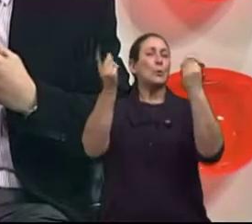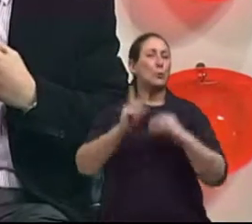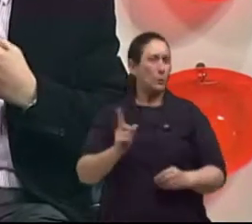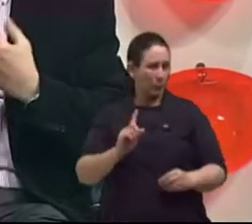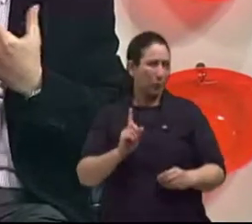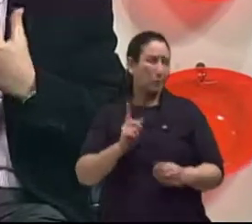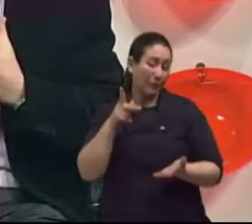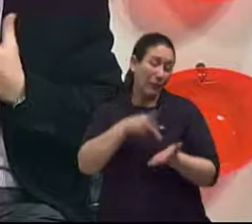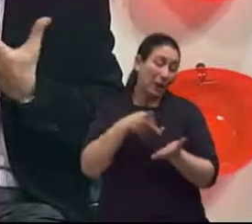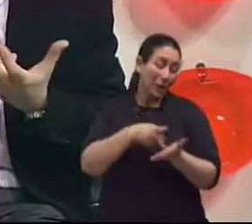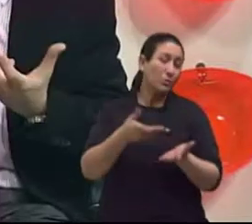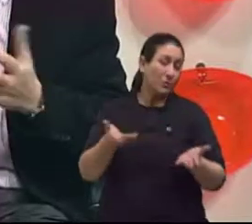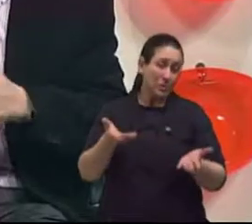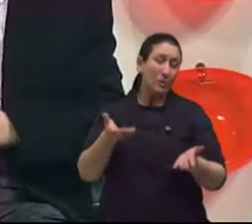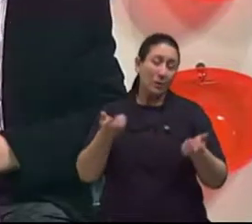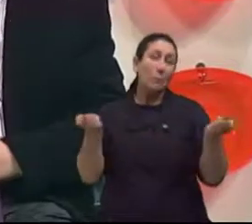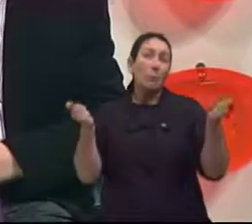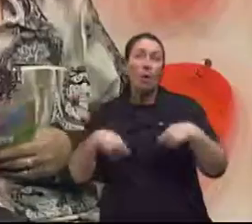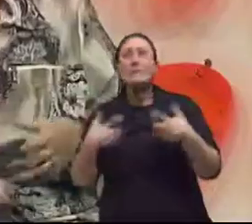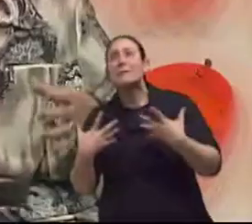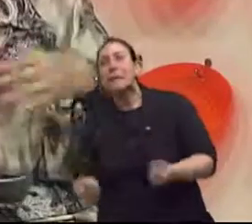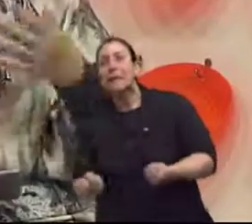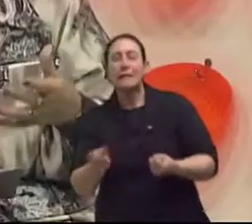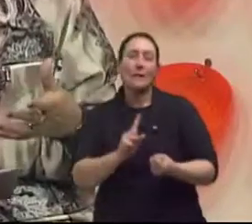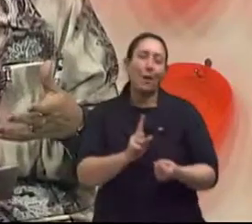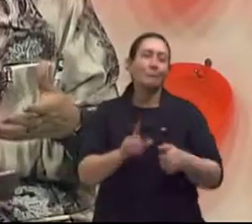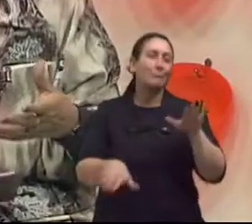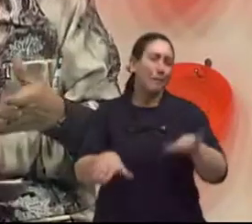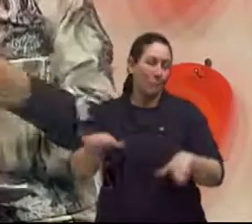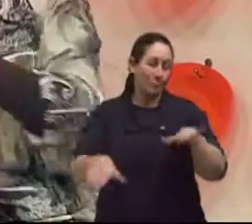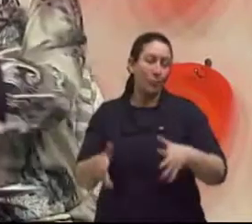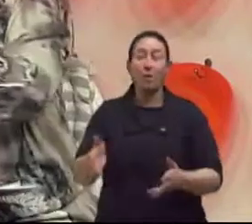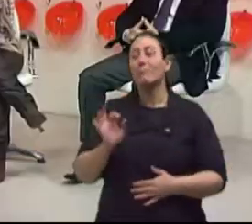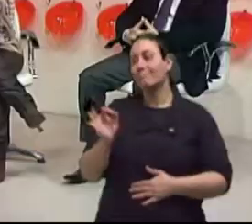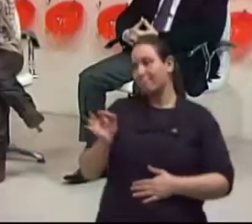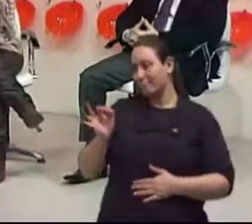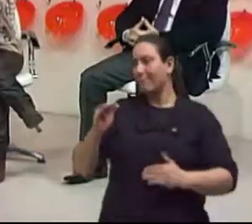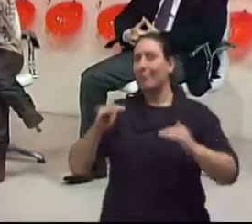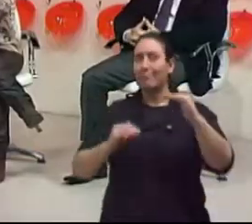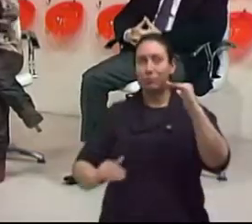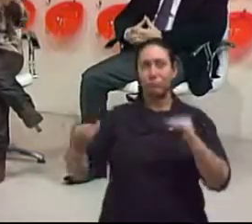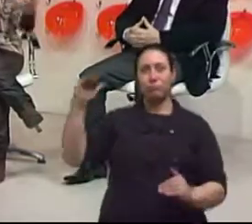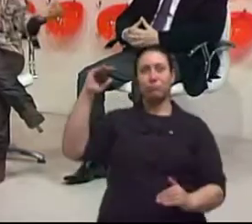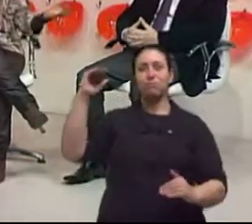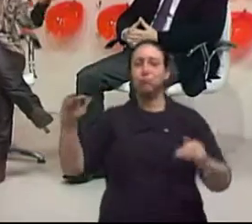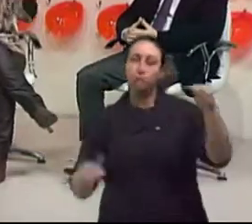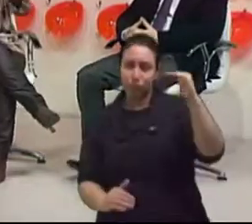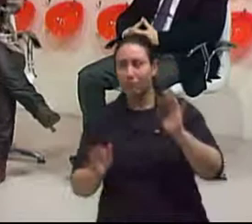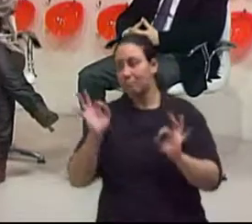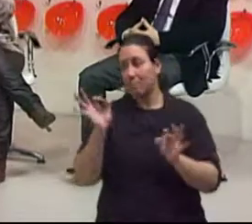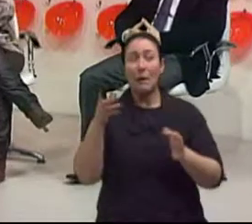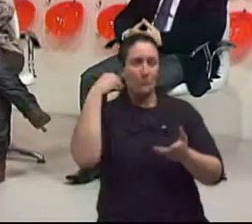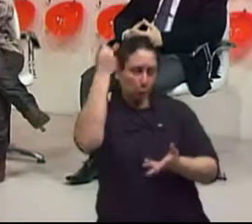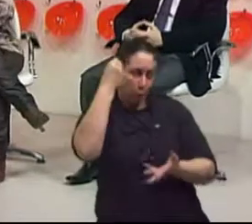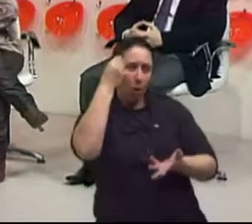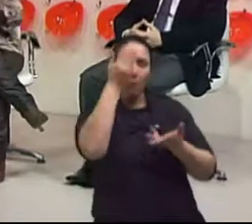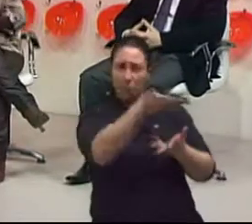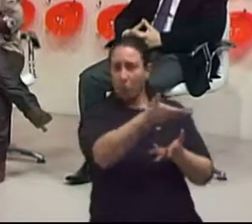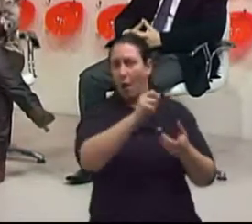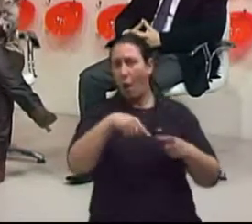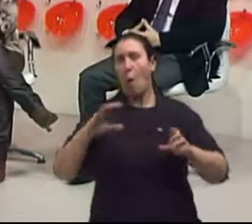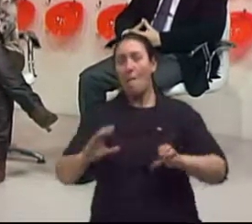poder se aceitar melhor ou não. Claro, porque aí existe um desequilíbrio. E aí pega a parte psíquica também, claro, é um todo, né?